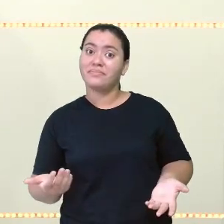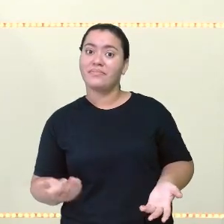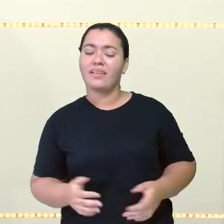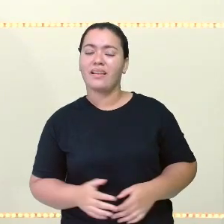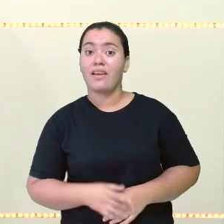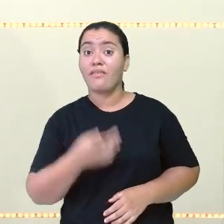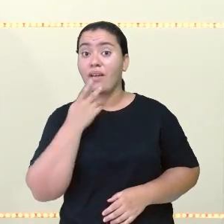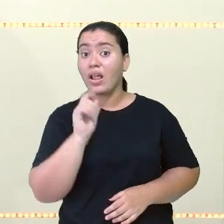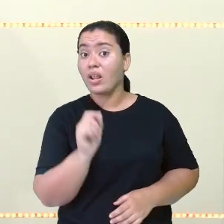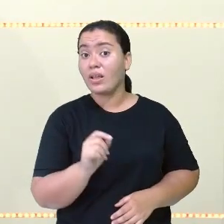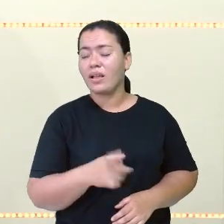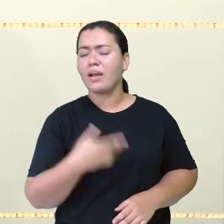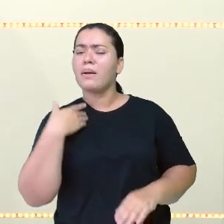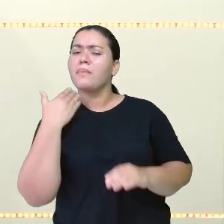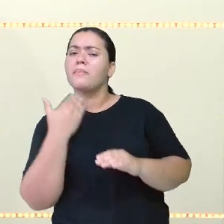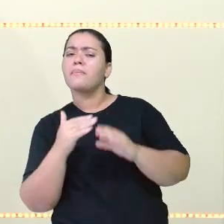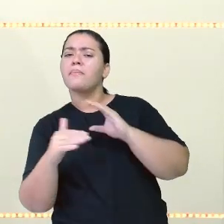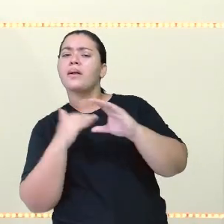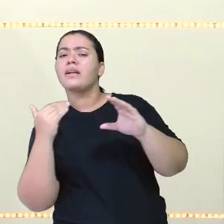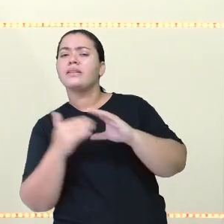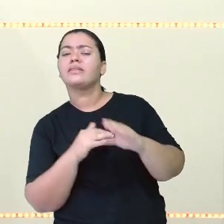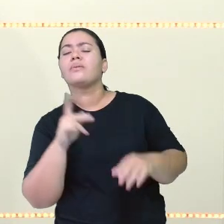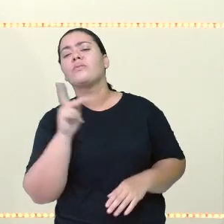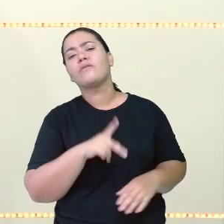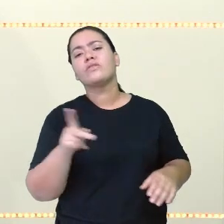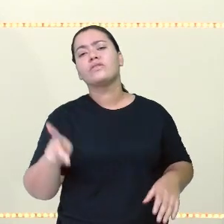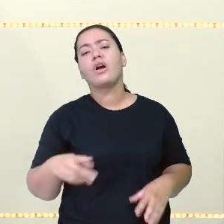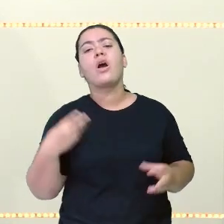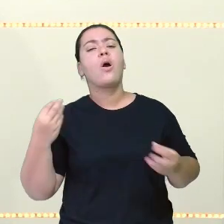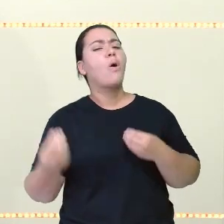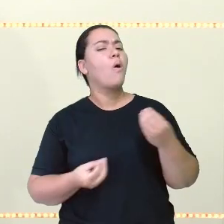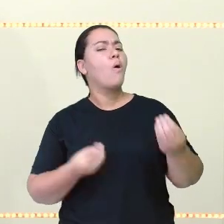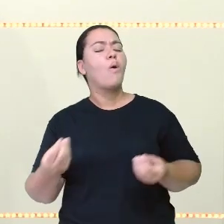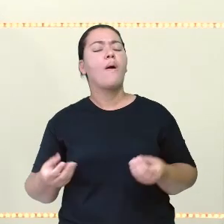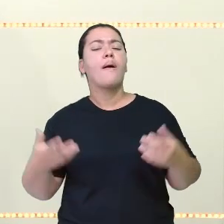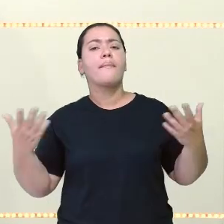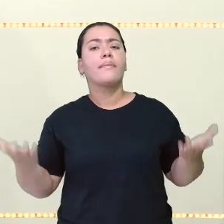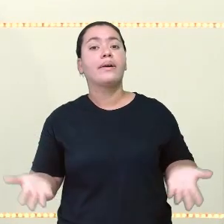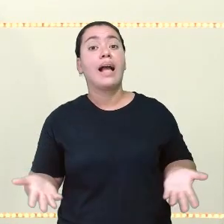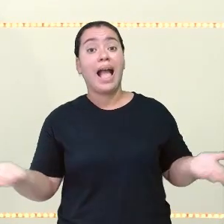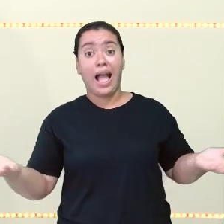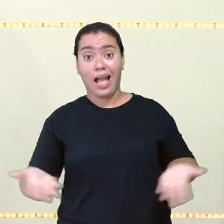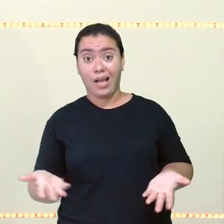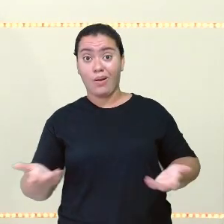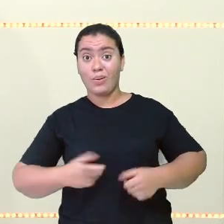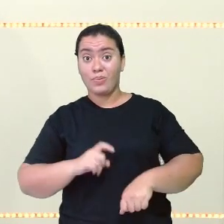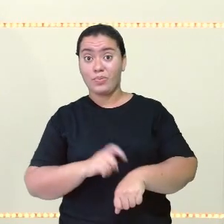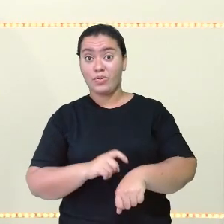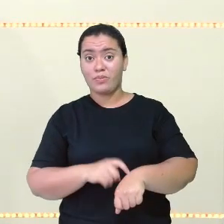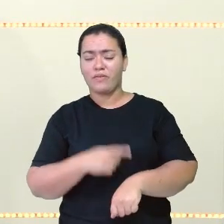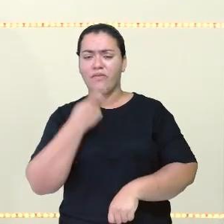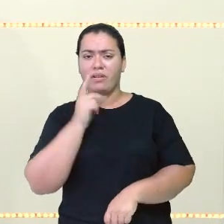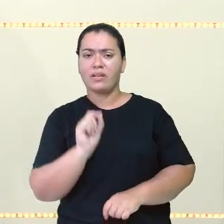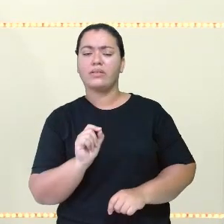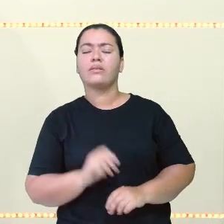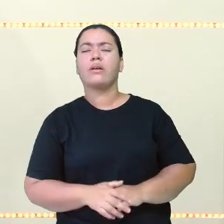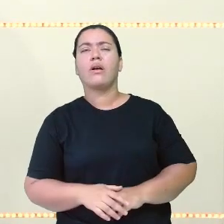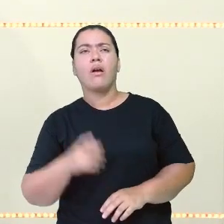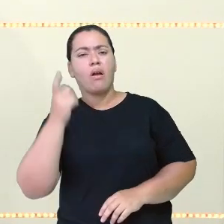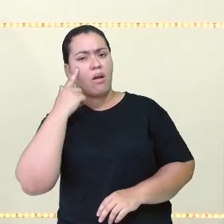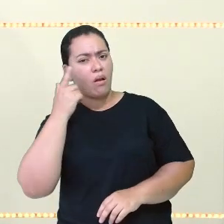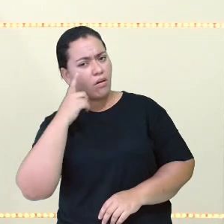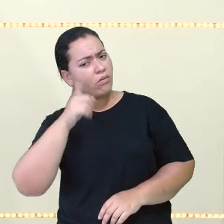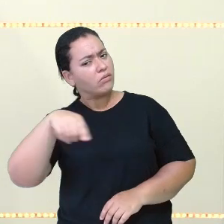Por falar em mensagens, professora Esther, como é que a gente poderia, nesse momento, dizer assim, olha,